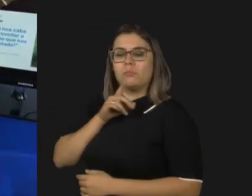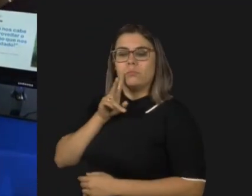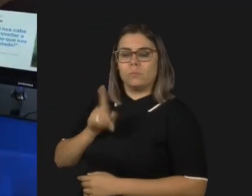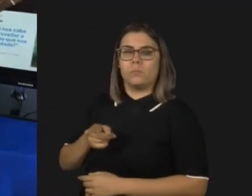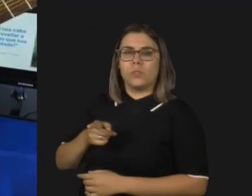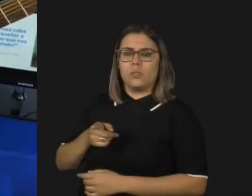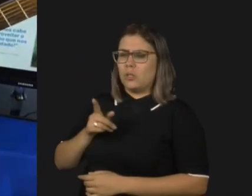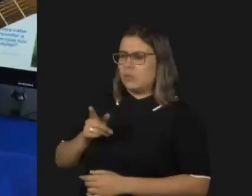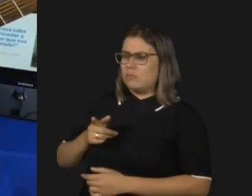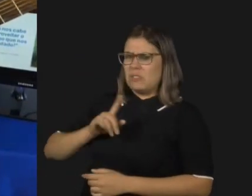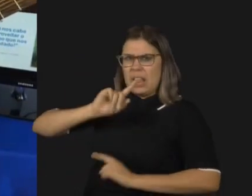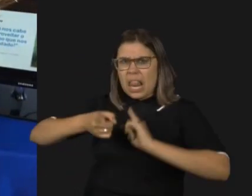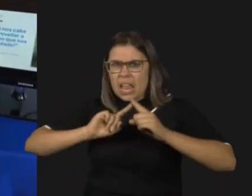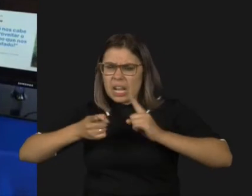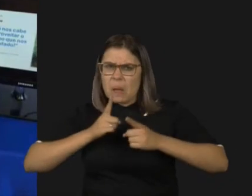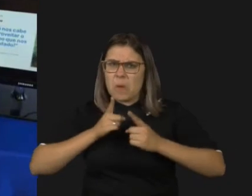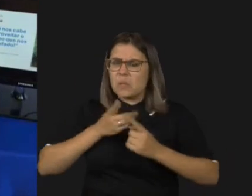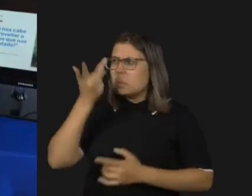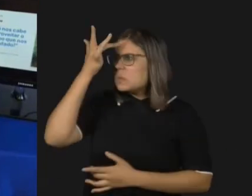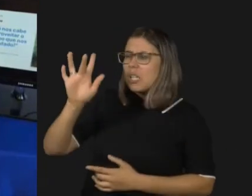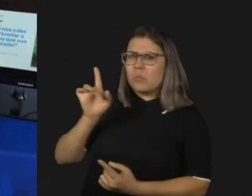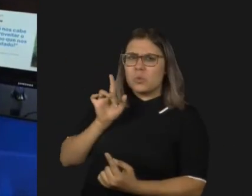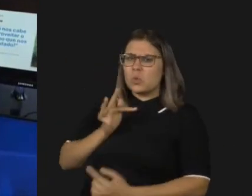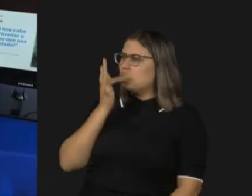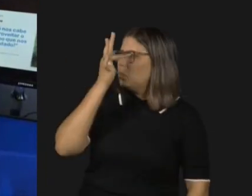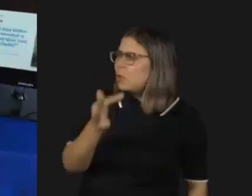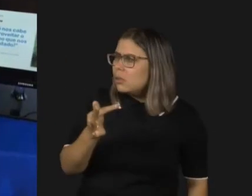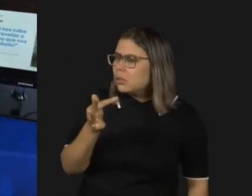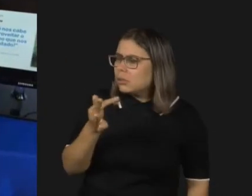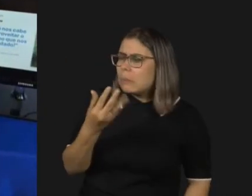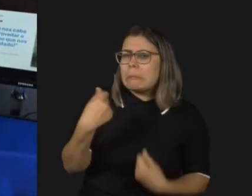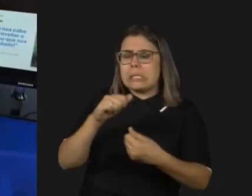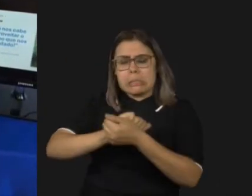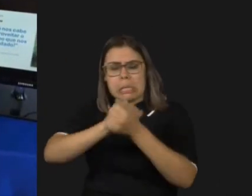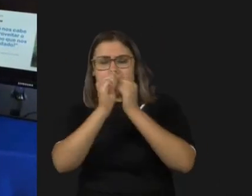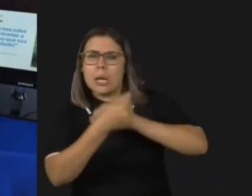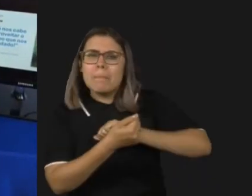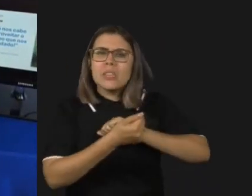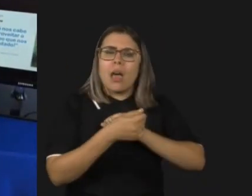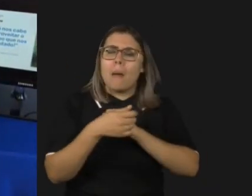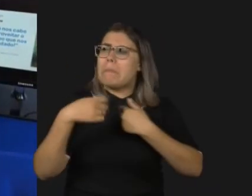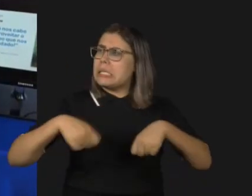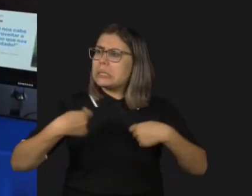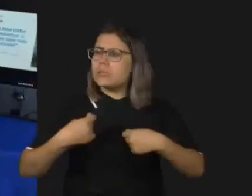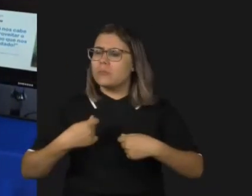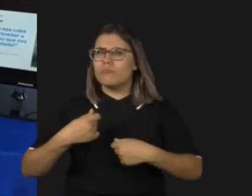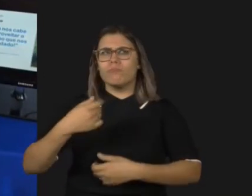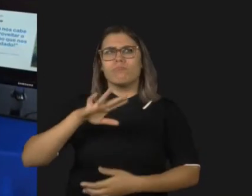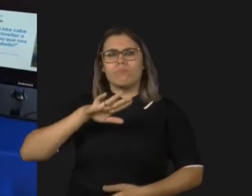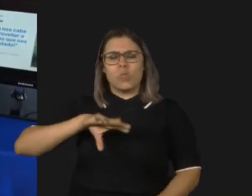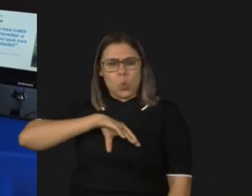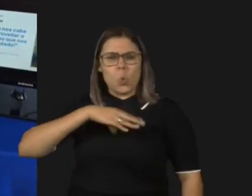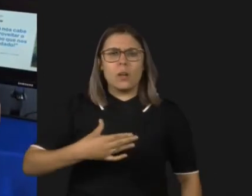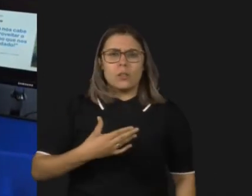cabe reclamar Ou decidir o destino Das pessoas Cabe nos adaptar Para correr atrás Desse destino Pois o